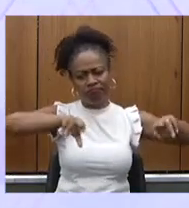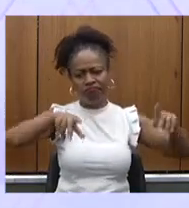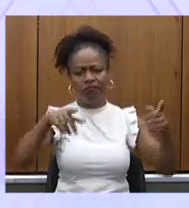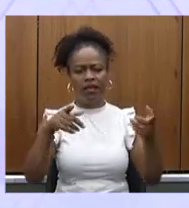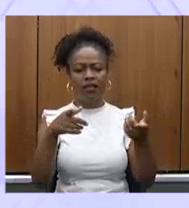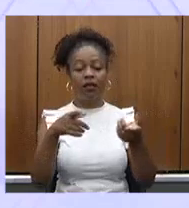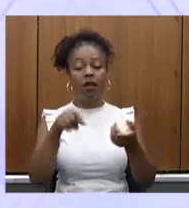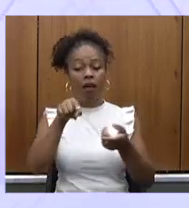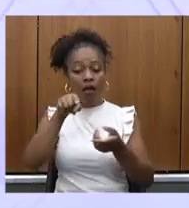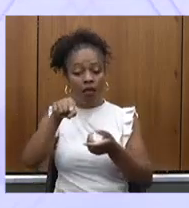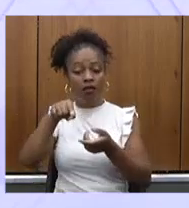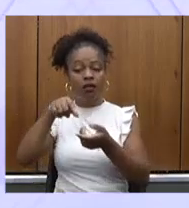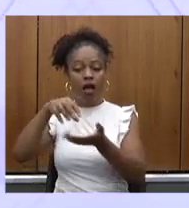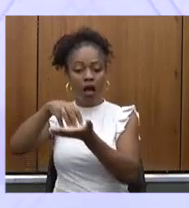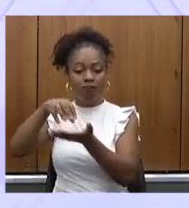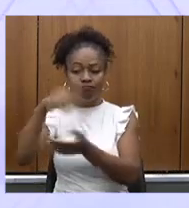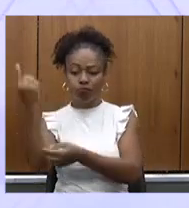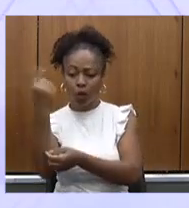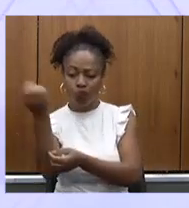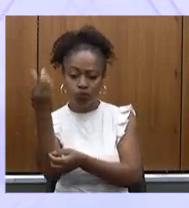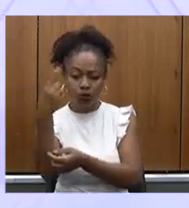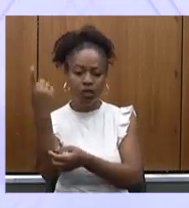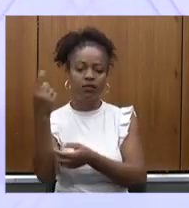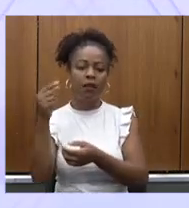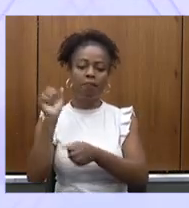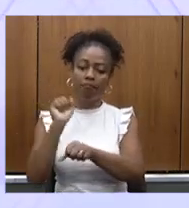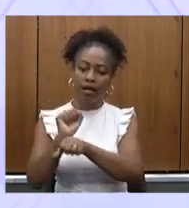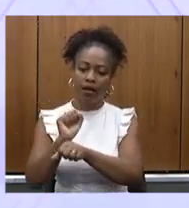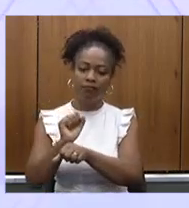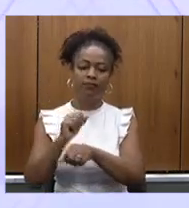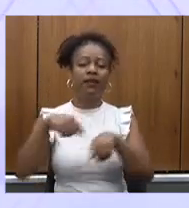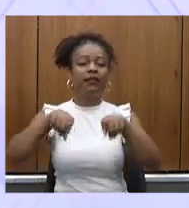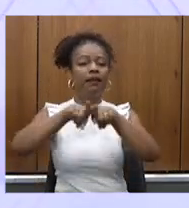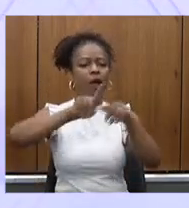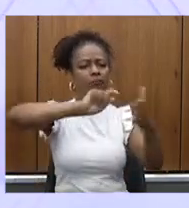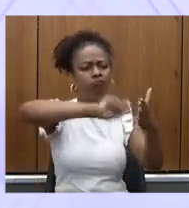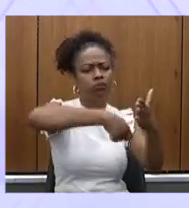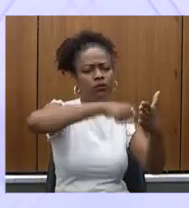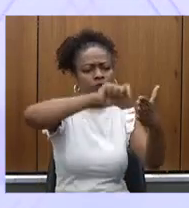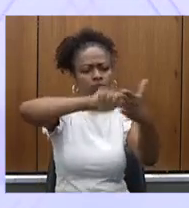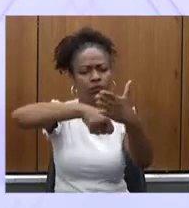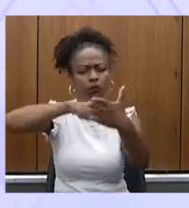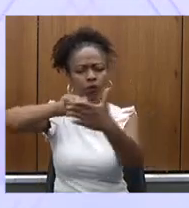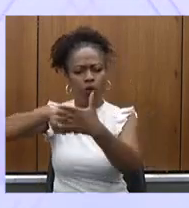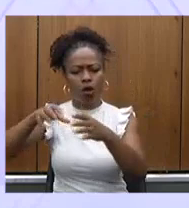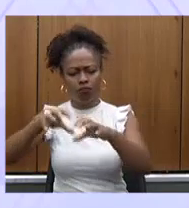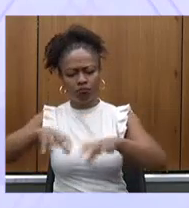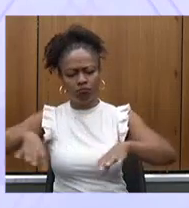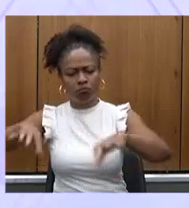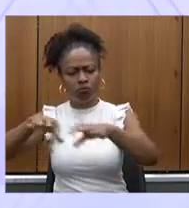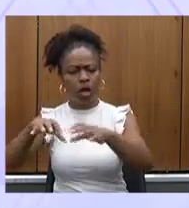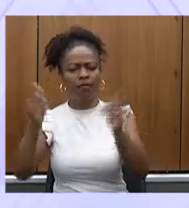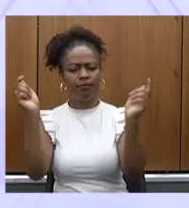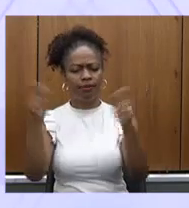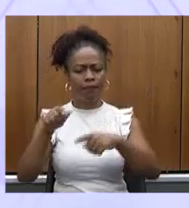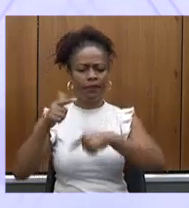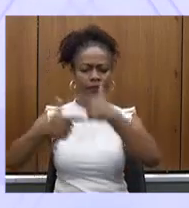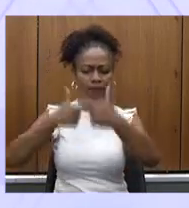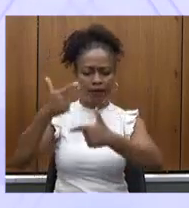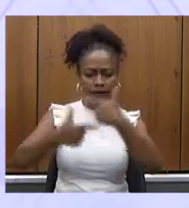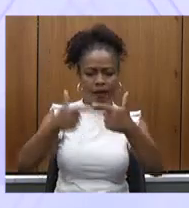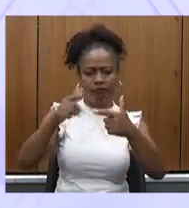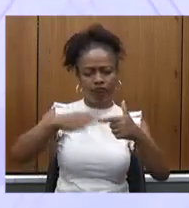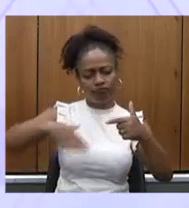pararem. Depois, a gente contratualiza com os consórcios para que eles possam custear o serviço juntamente